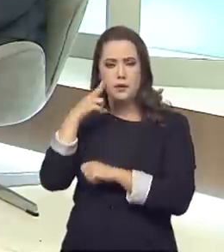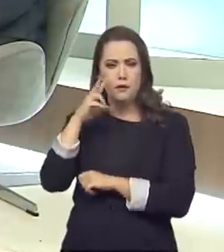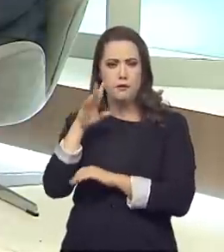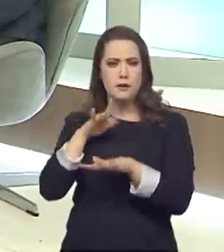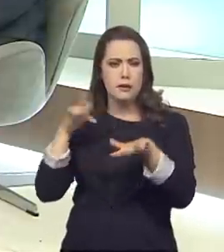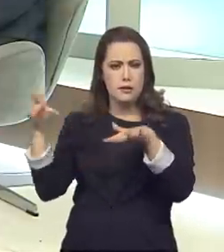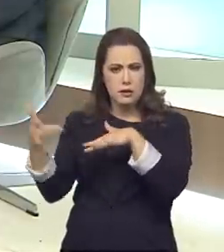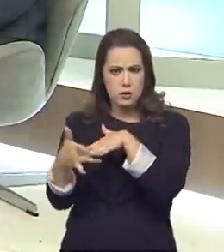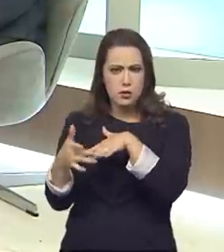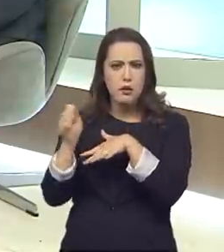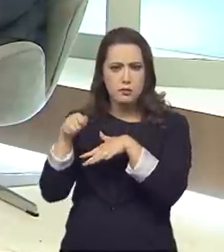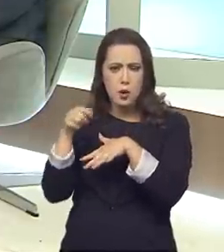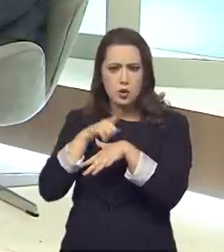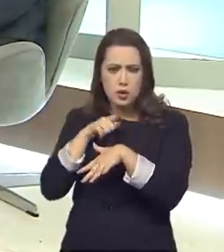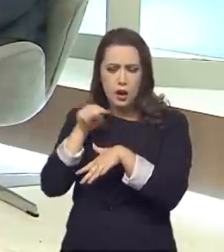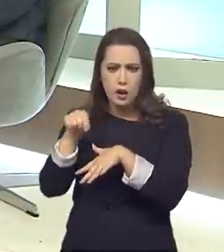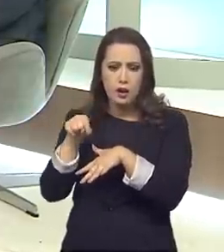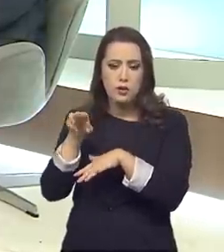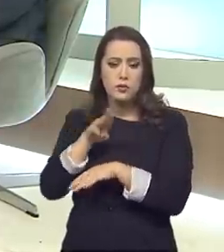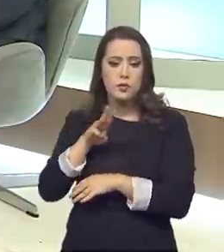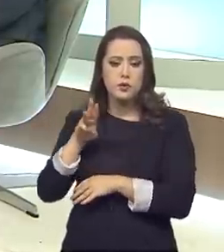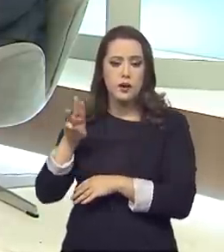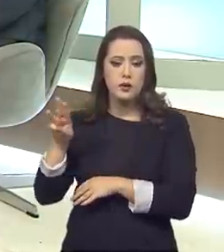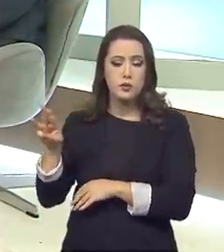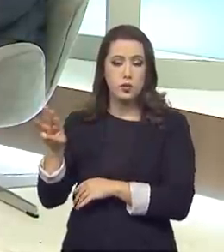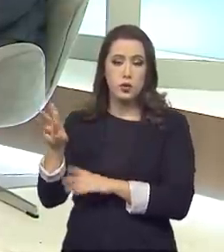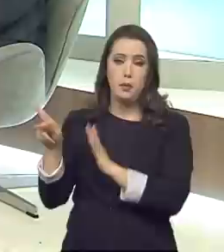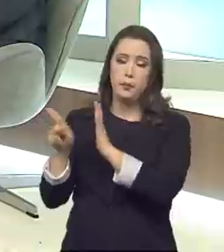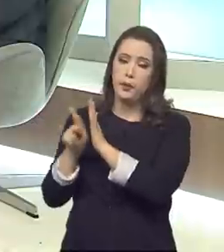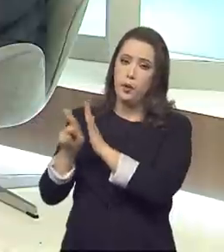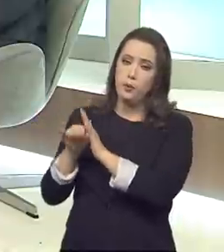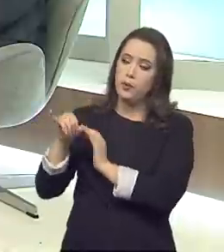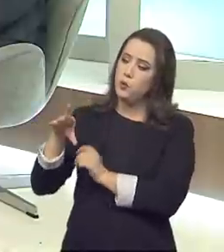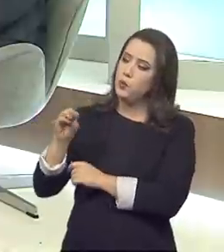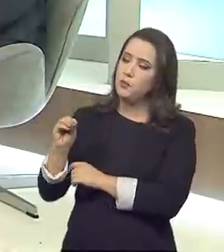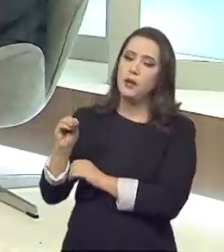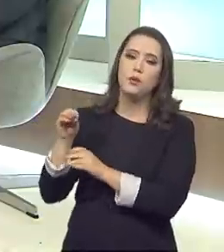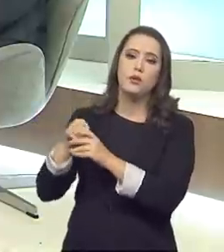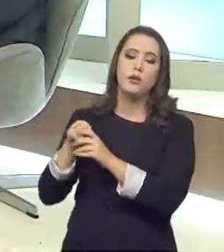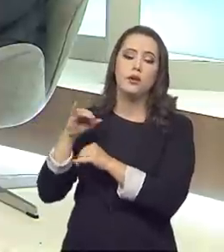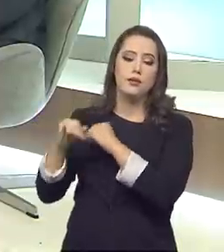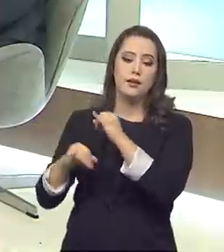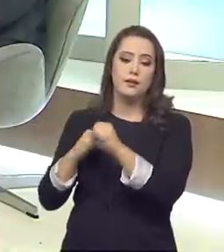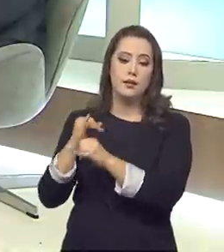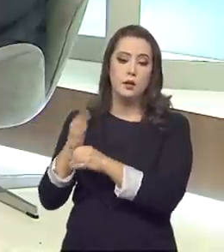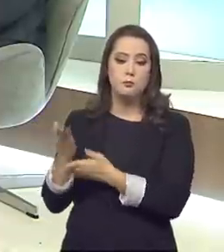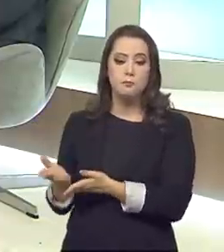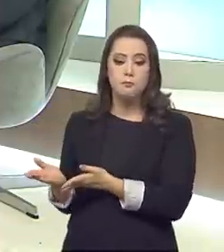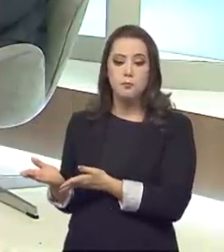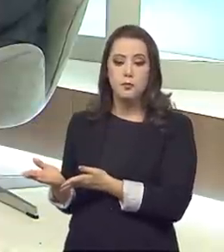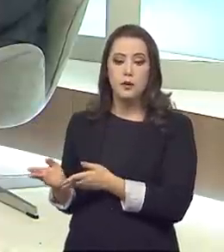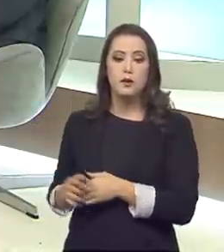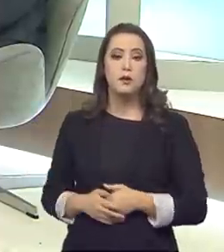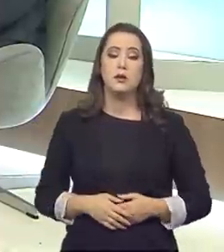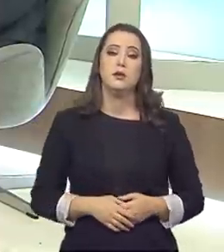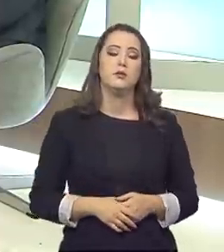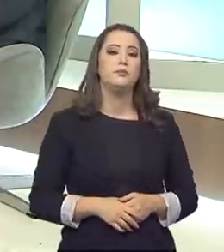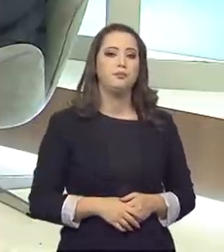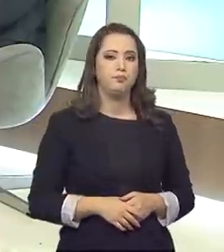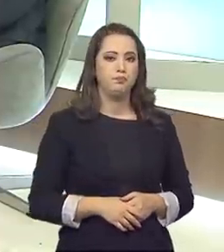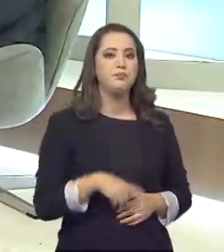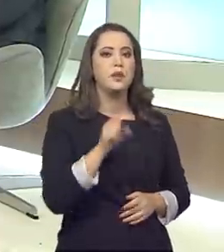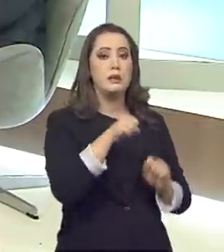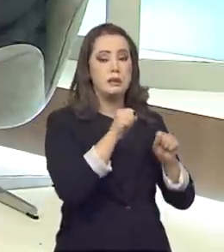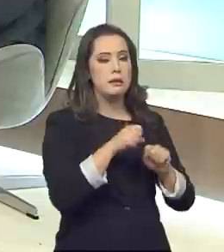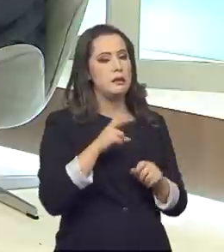redes sociais, no endereço eletrônico do inmetro, na internet? Uma das condicionantes de todo esse trabalho foi a total